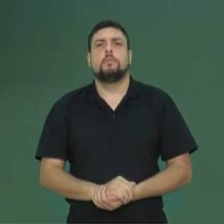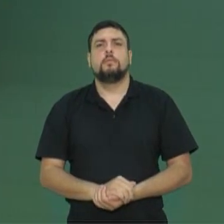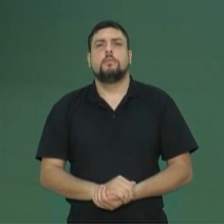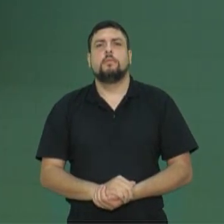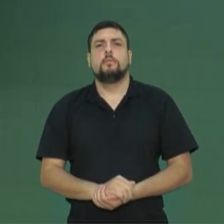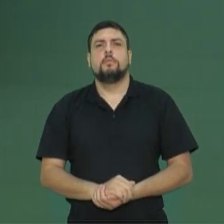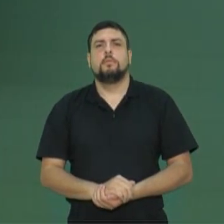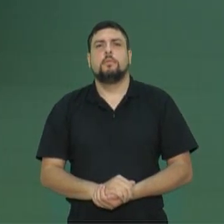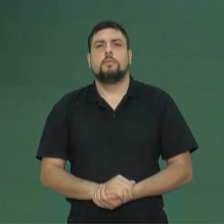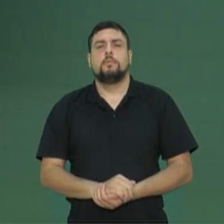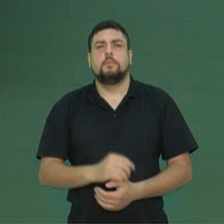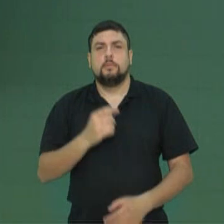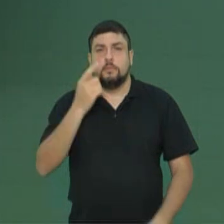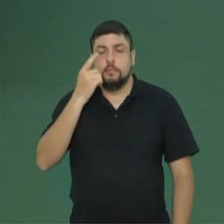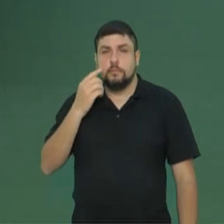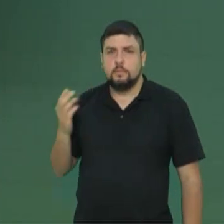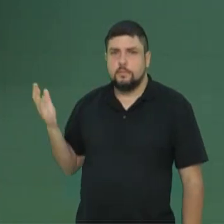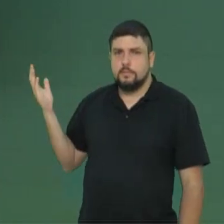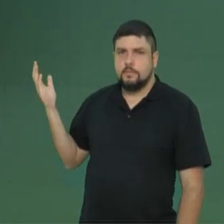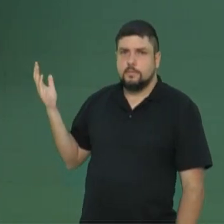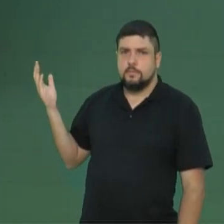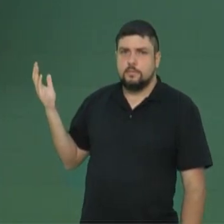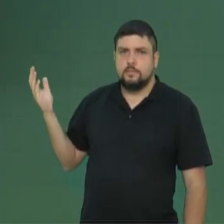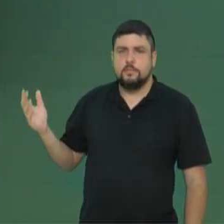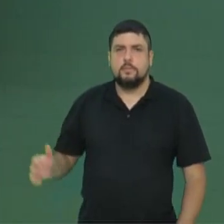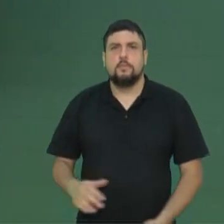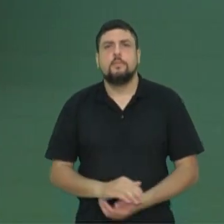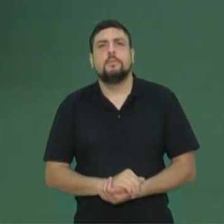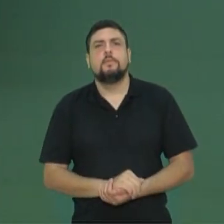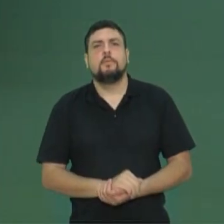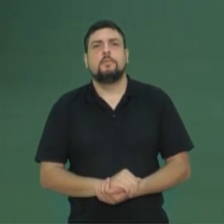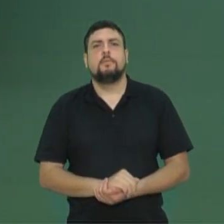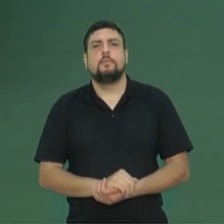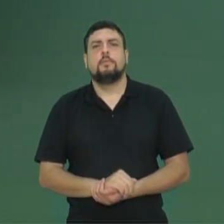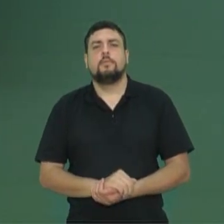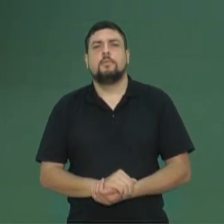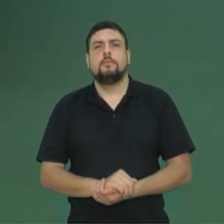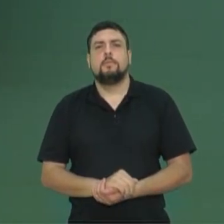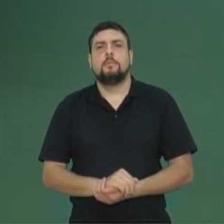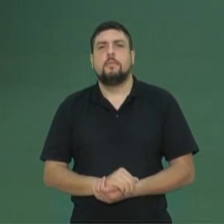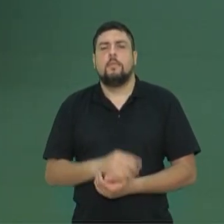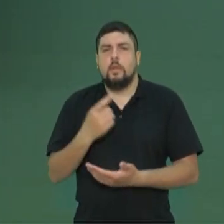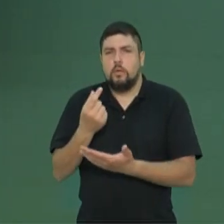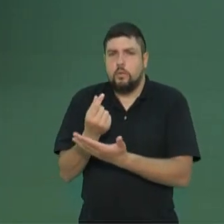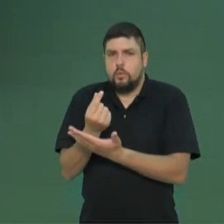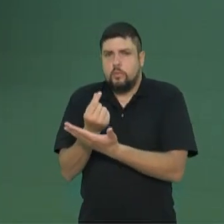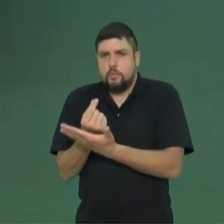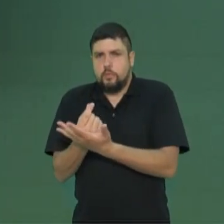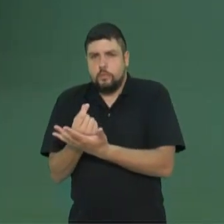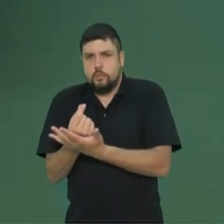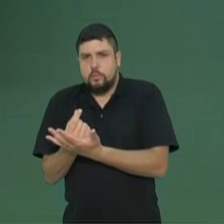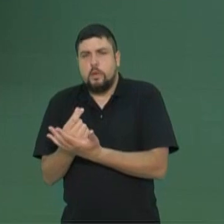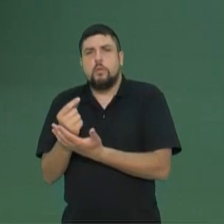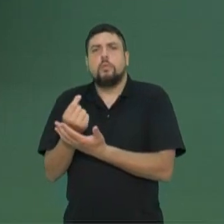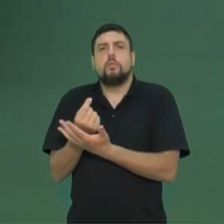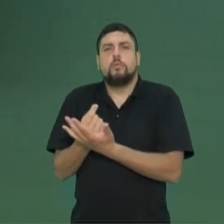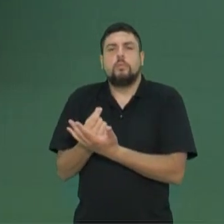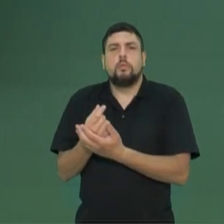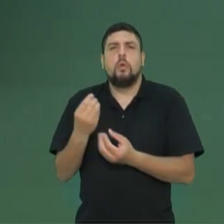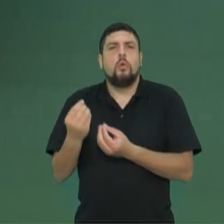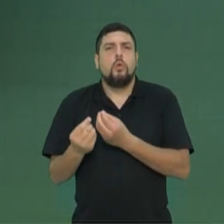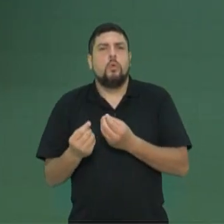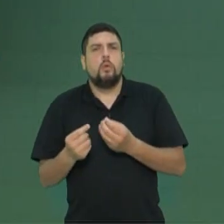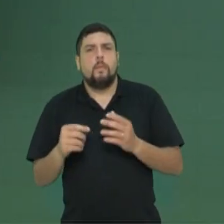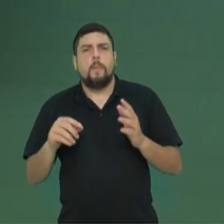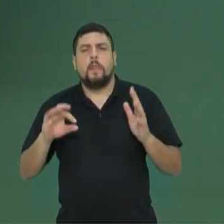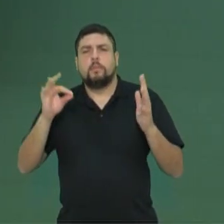Seguindo, gente. Olá, nossas amigas polinizadoras. As angiospermas fizeram a associação incrível. Eu trouxe para vocês polinização por